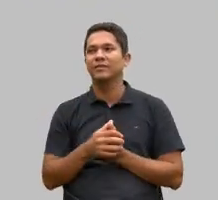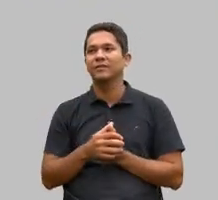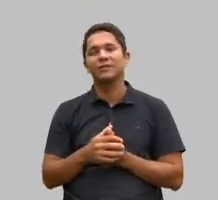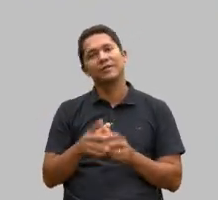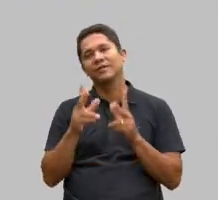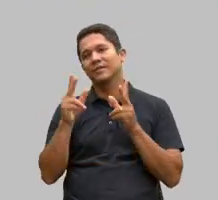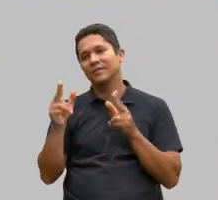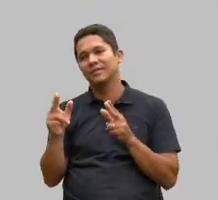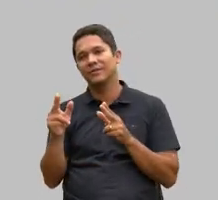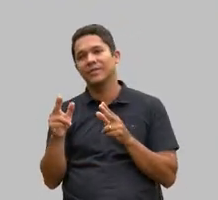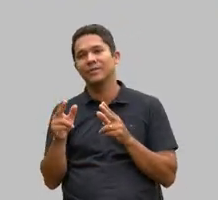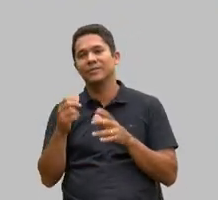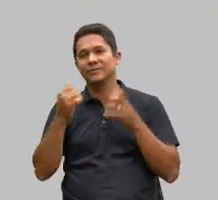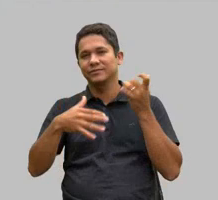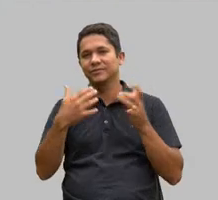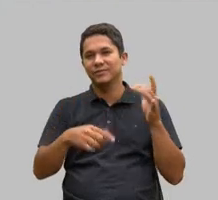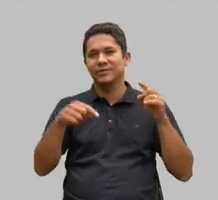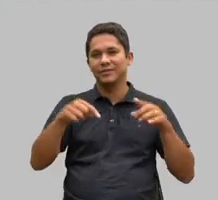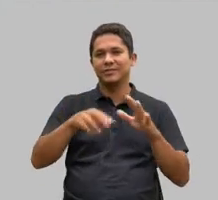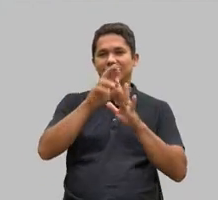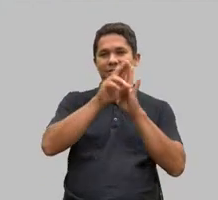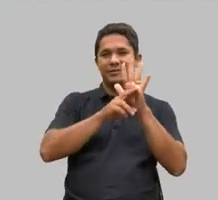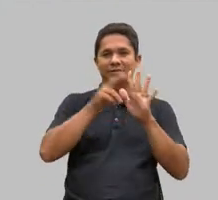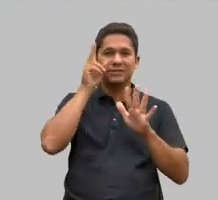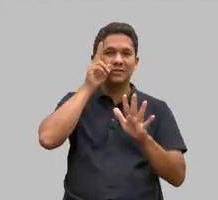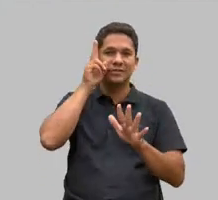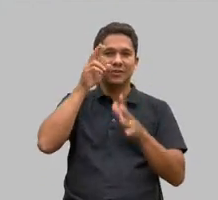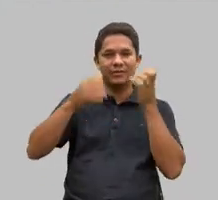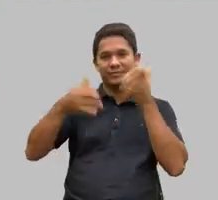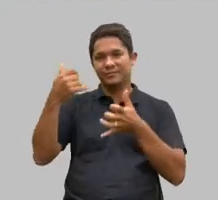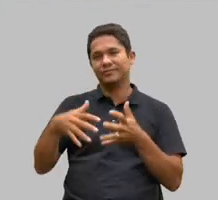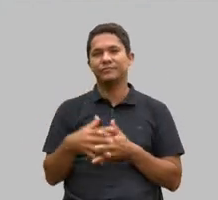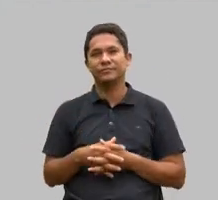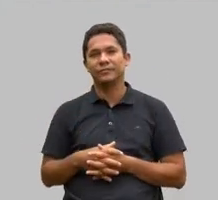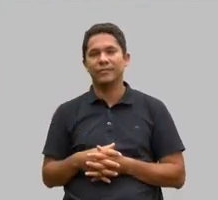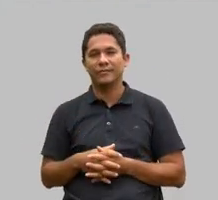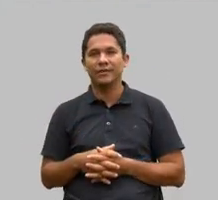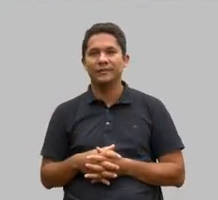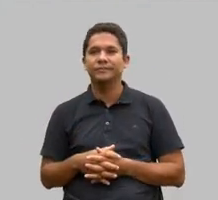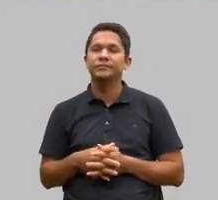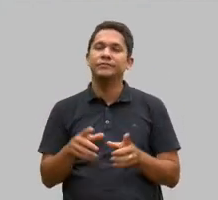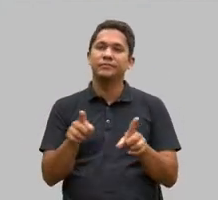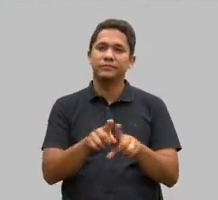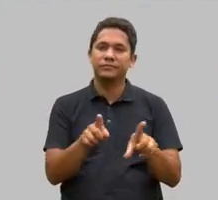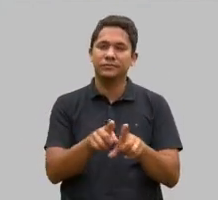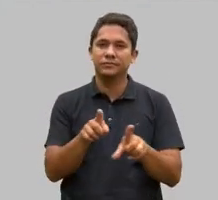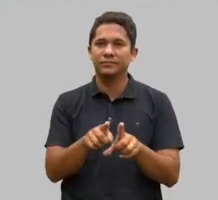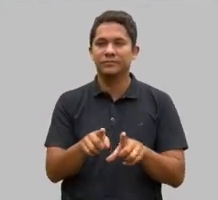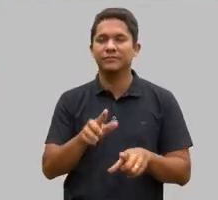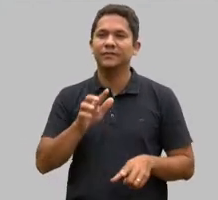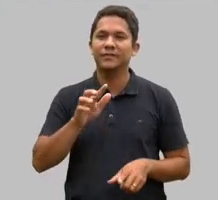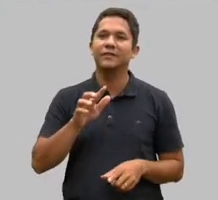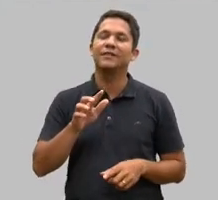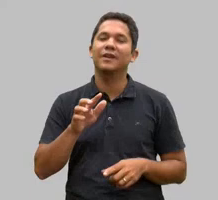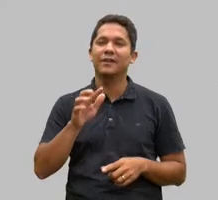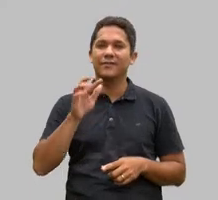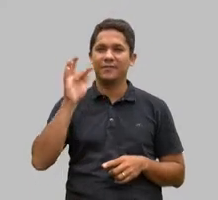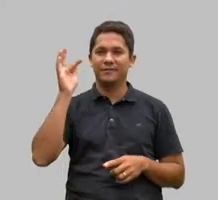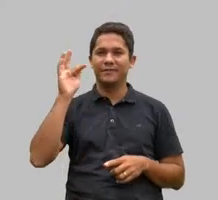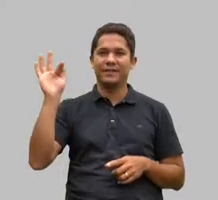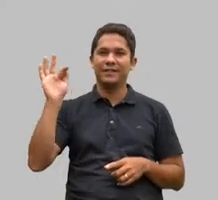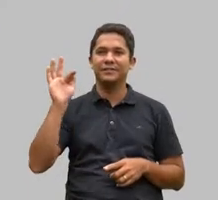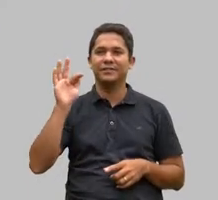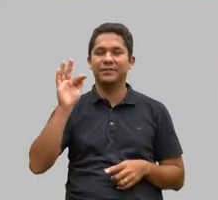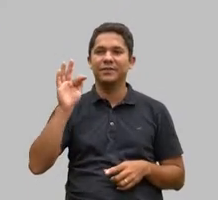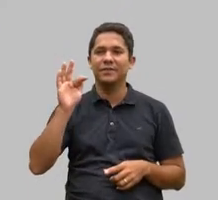relato nosso aqui. E a Federação Mineira das associações e fundações de direito privado Fundamig